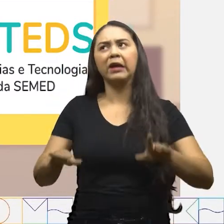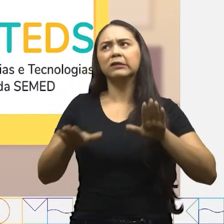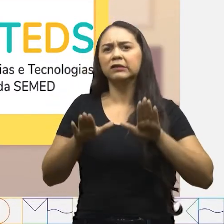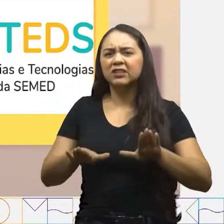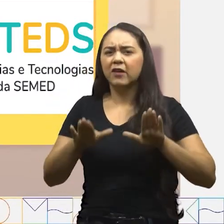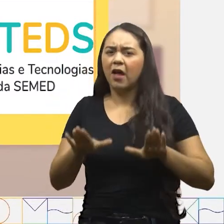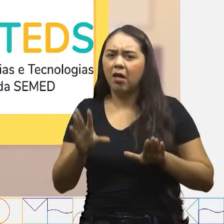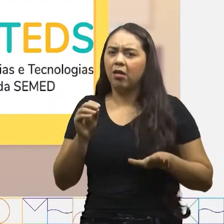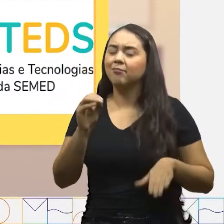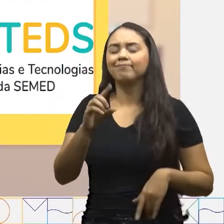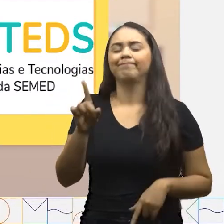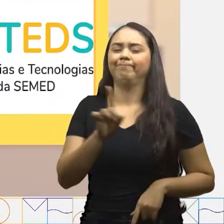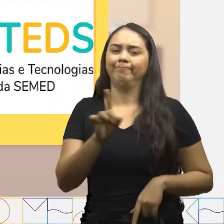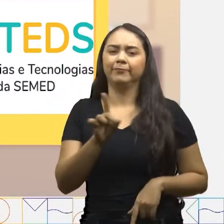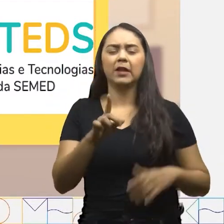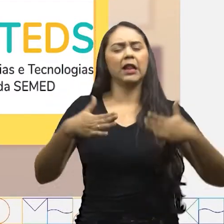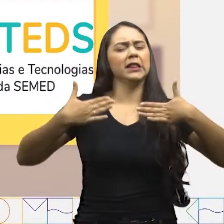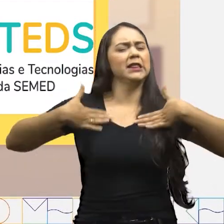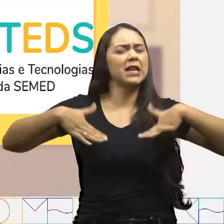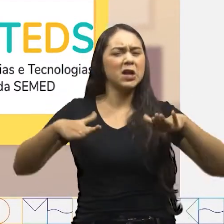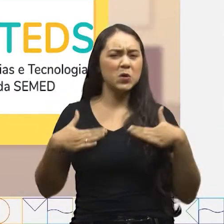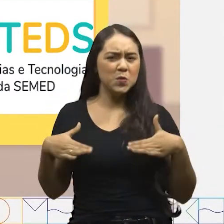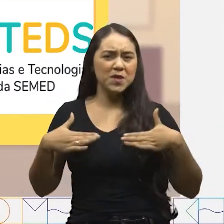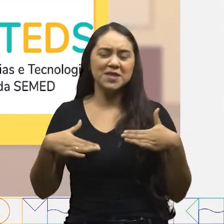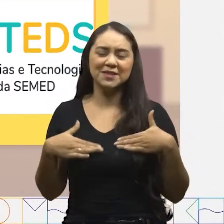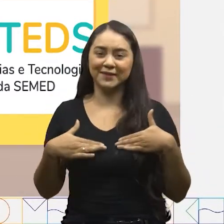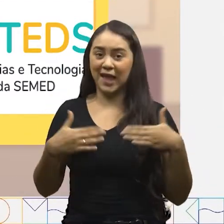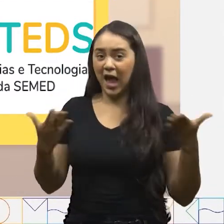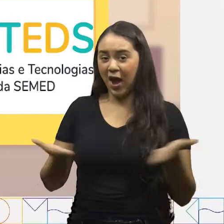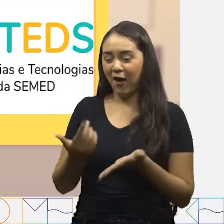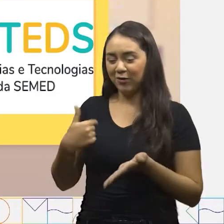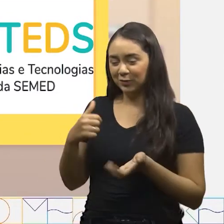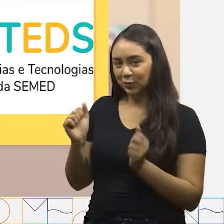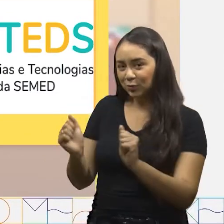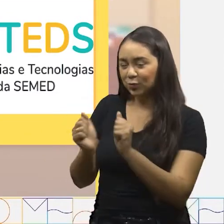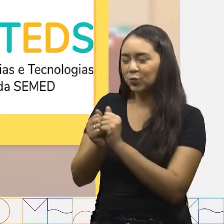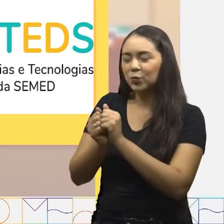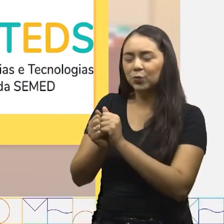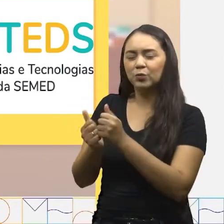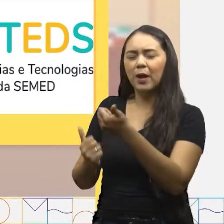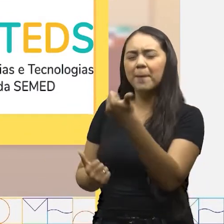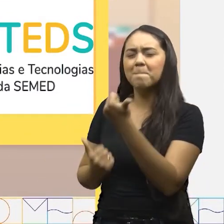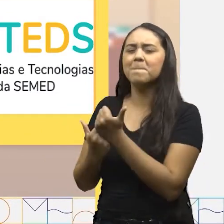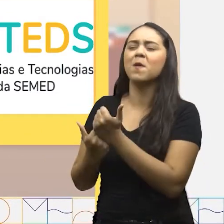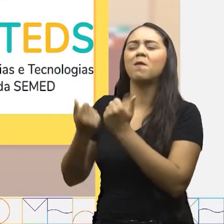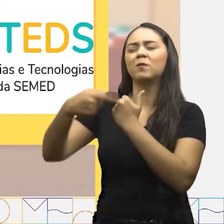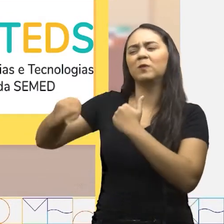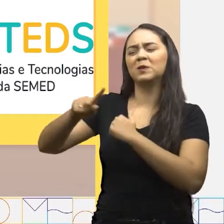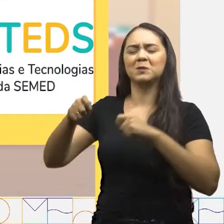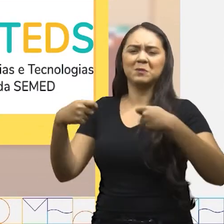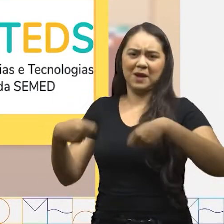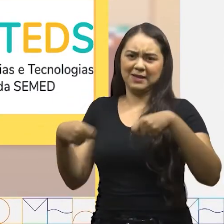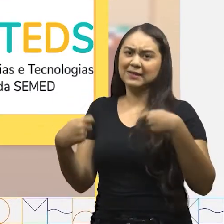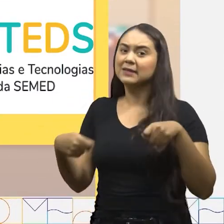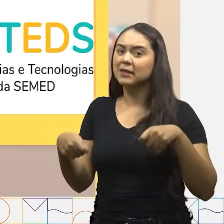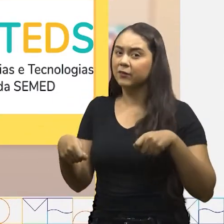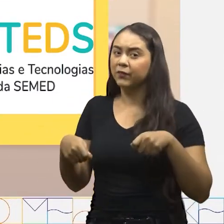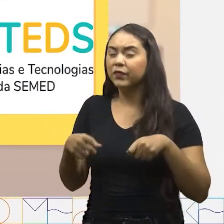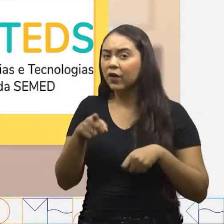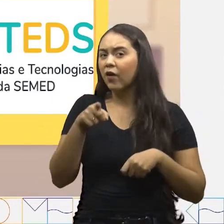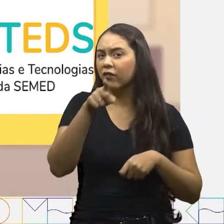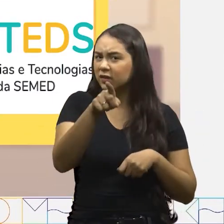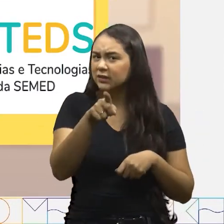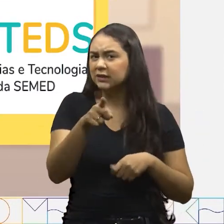falem tão devagar! Fiquem tranquilos! Eu estou aqui para apoiá-los no que vocês precisarem!